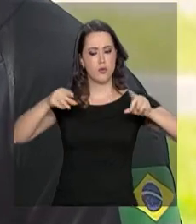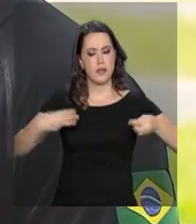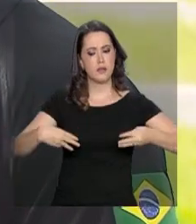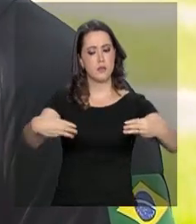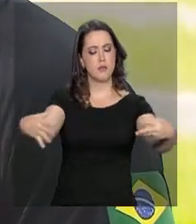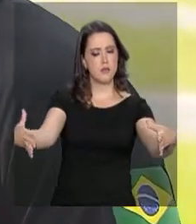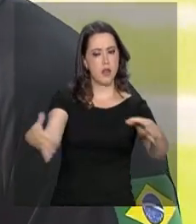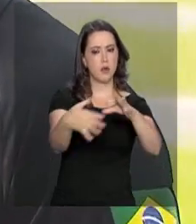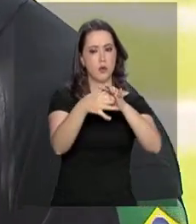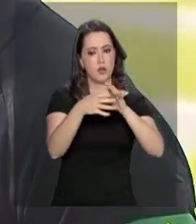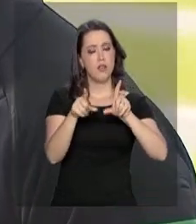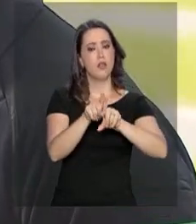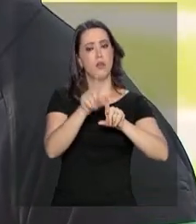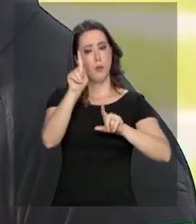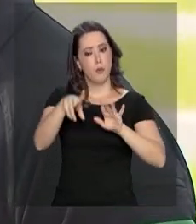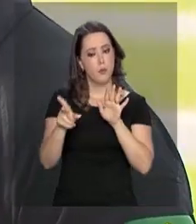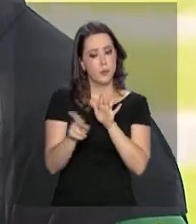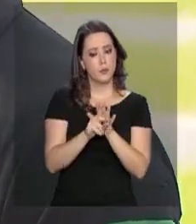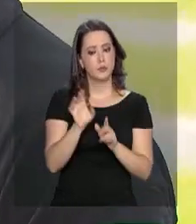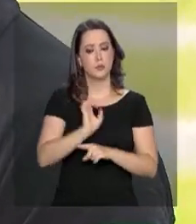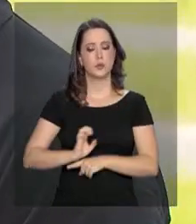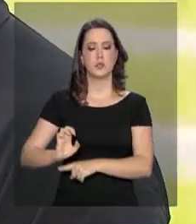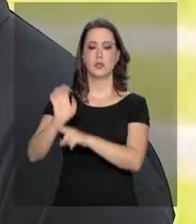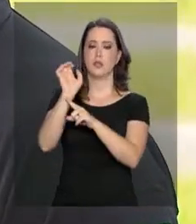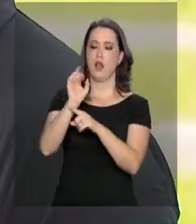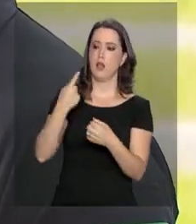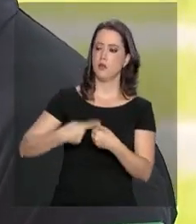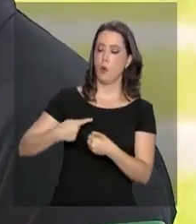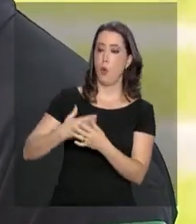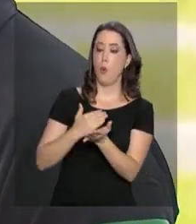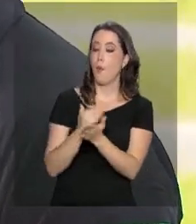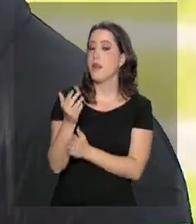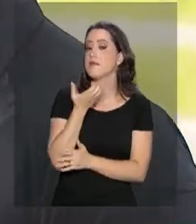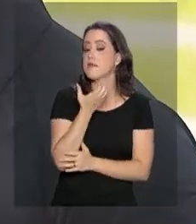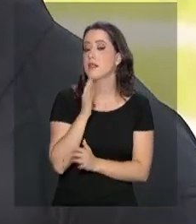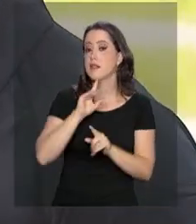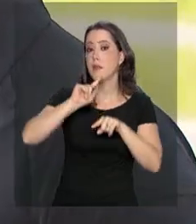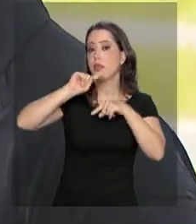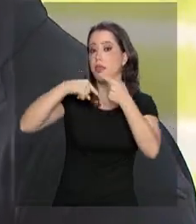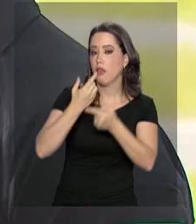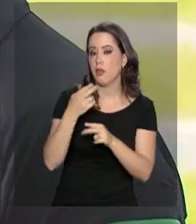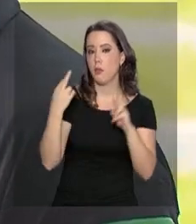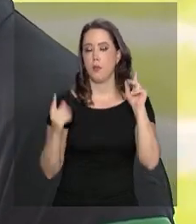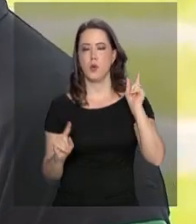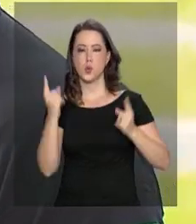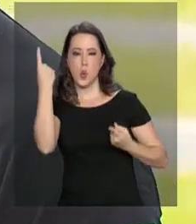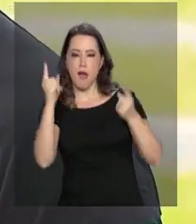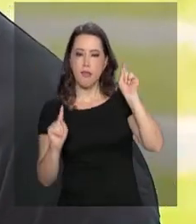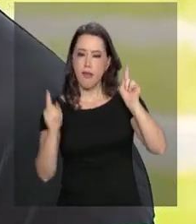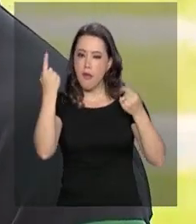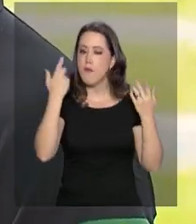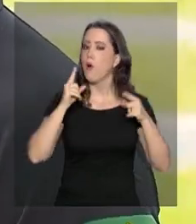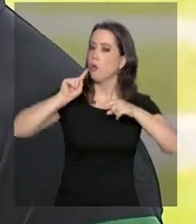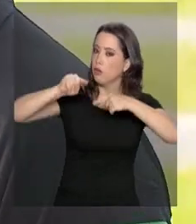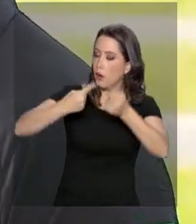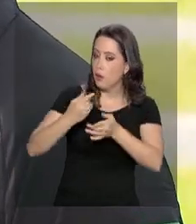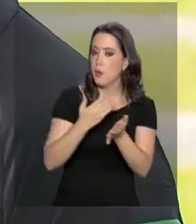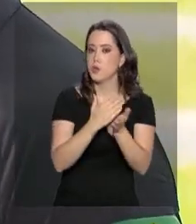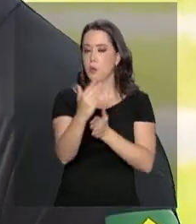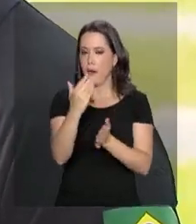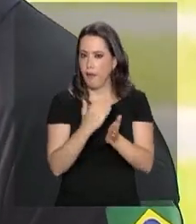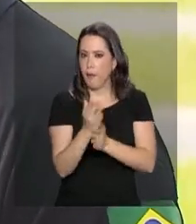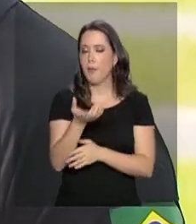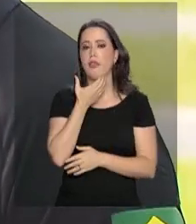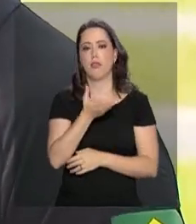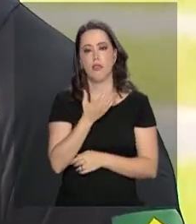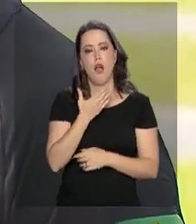entidades estaduais, municipais. Ela começa em dezembro e vai até depois do carnaval. Então, a gente pega festas de final de ano, Natal, Ano Novo,